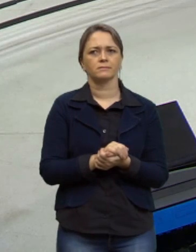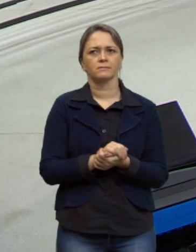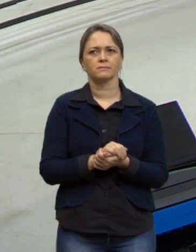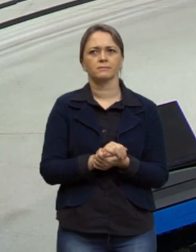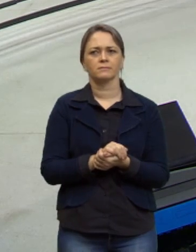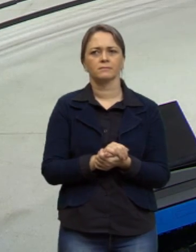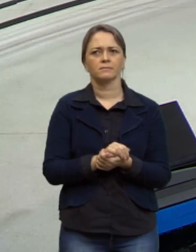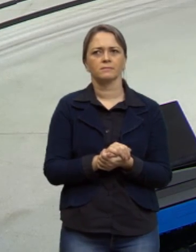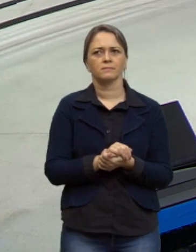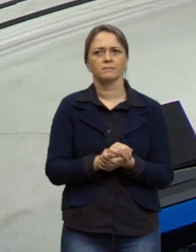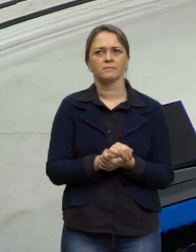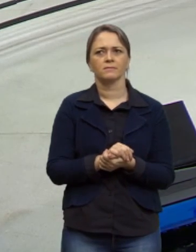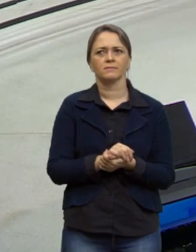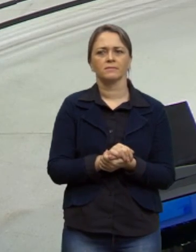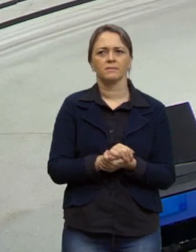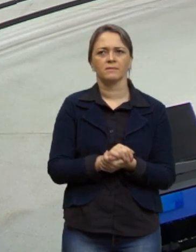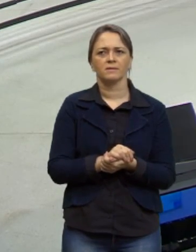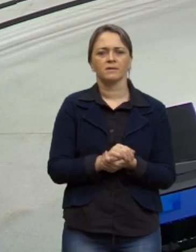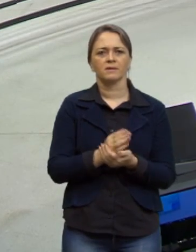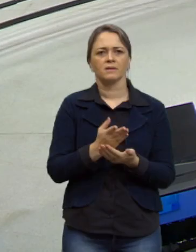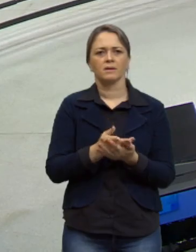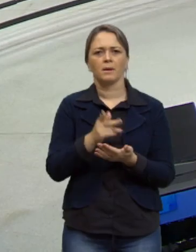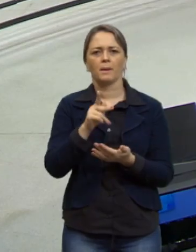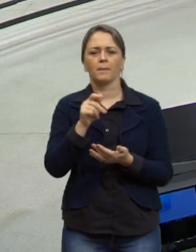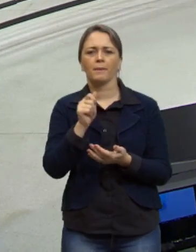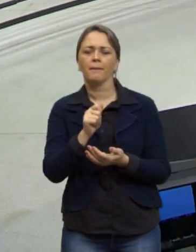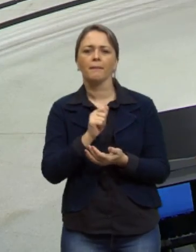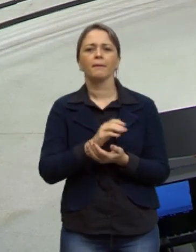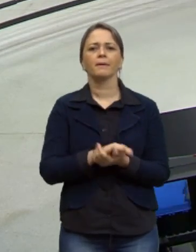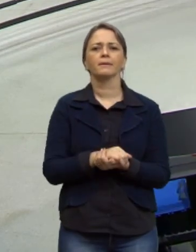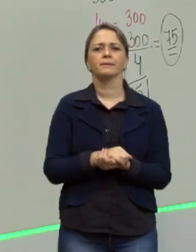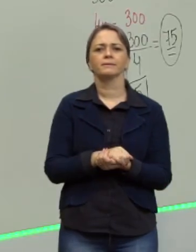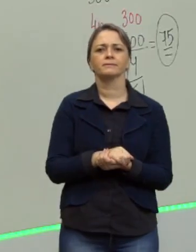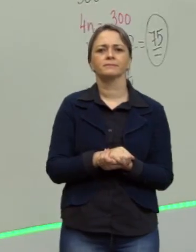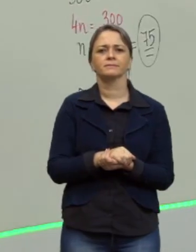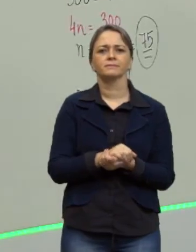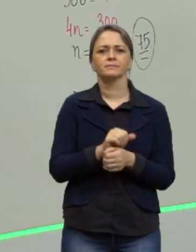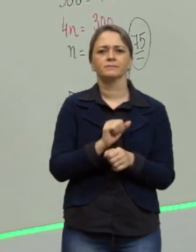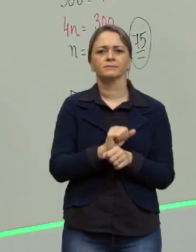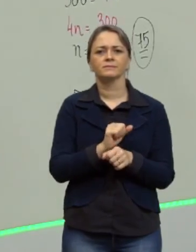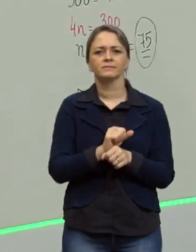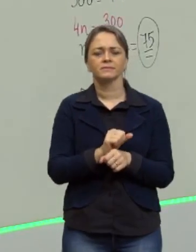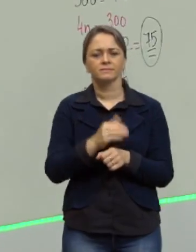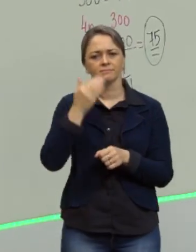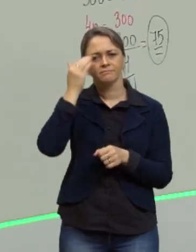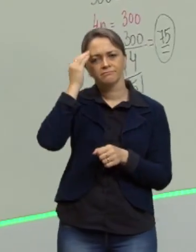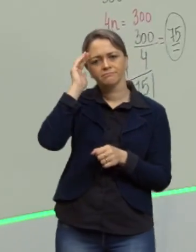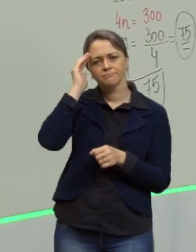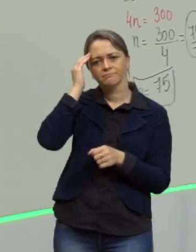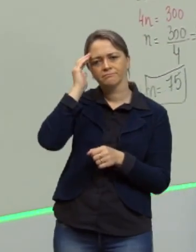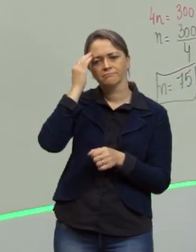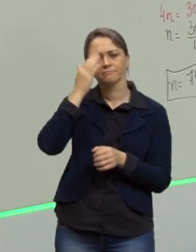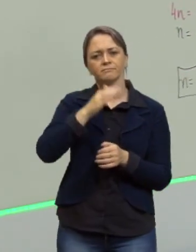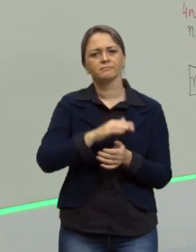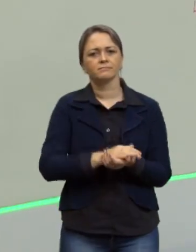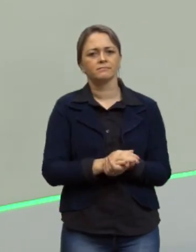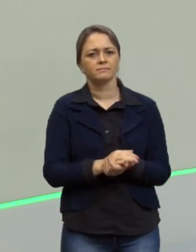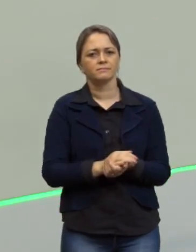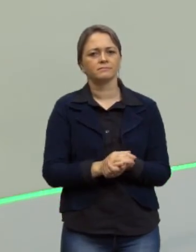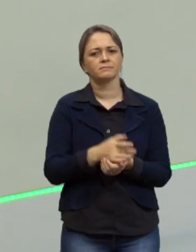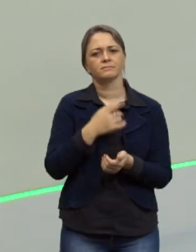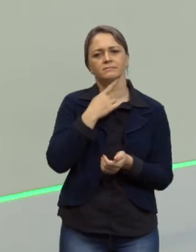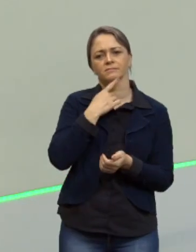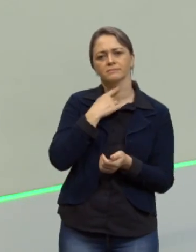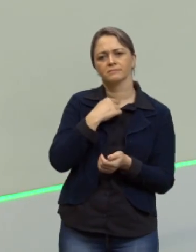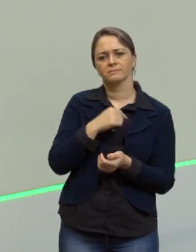a aula de PA era essa eu espero que vocês tenham compreendido que vocês tenham curtido